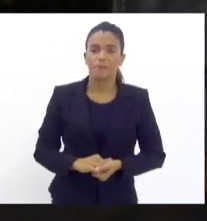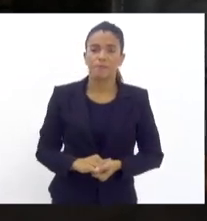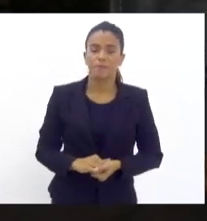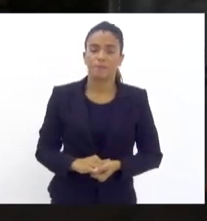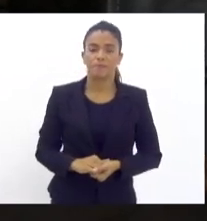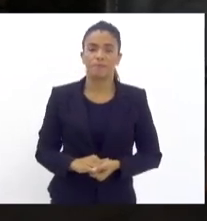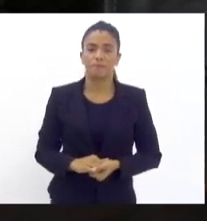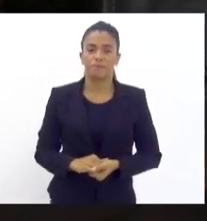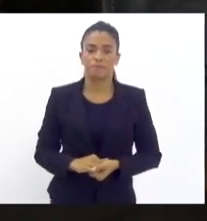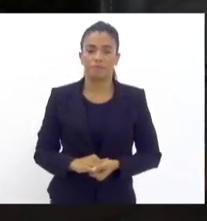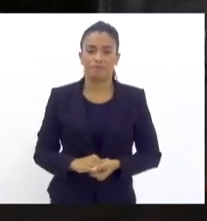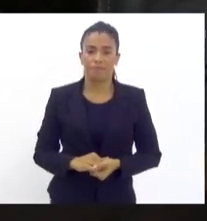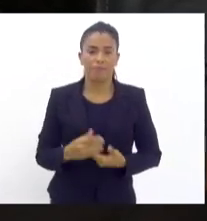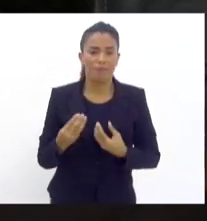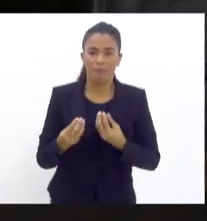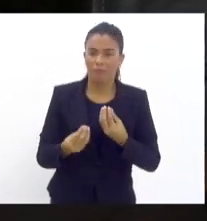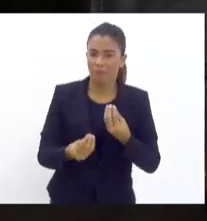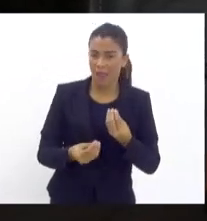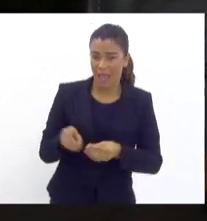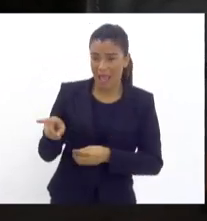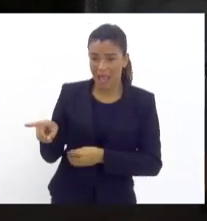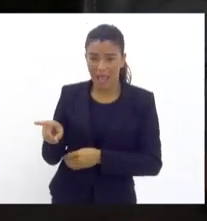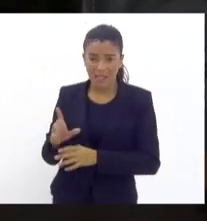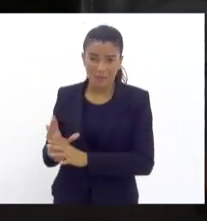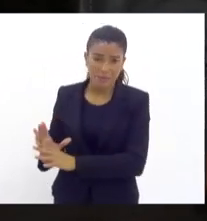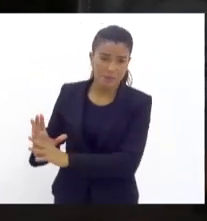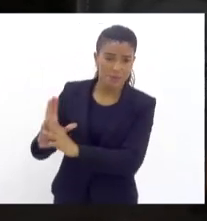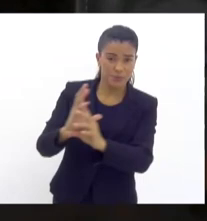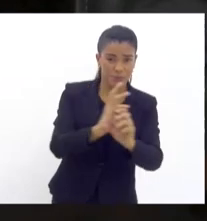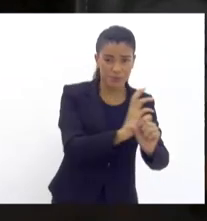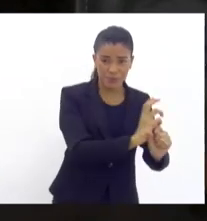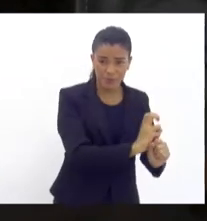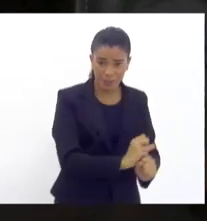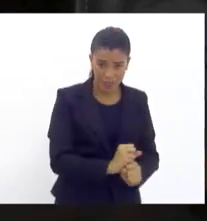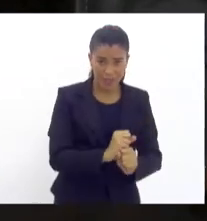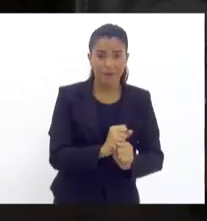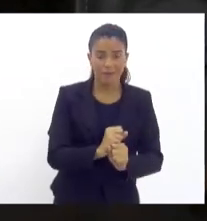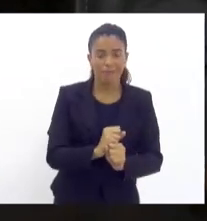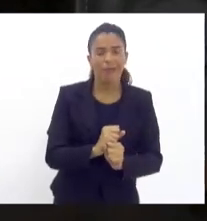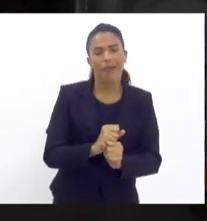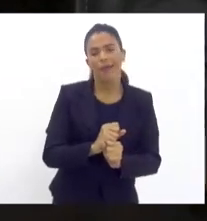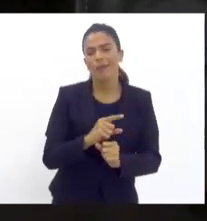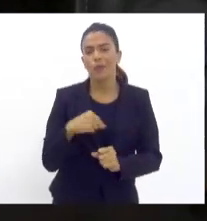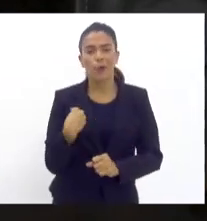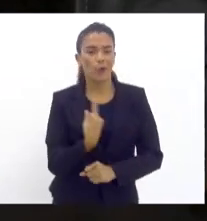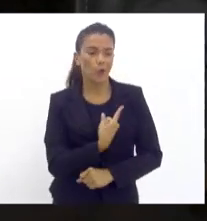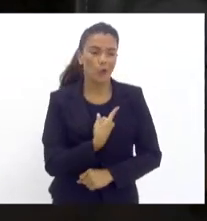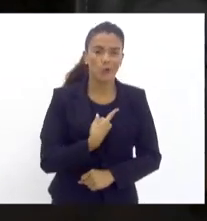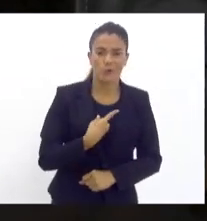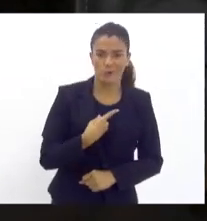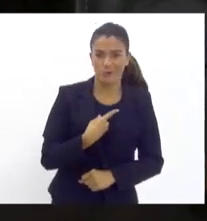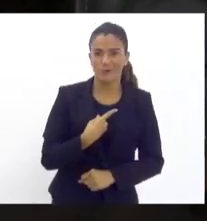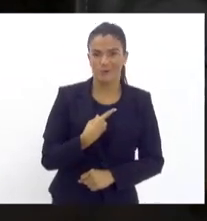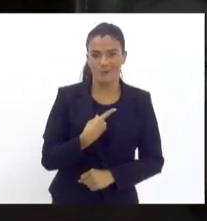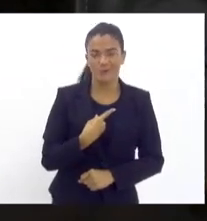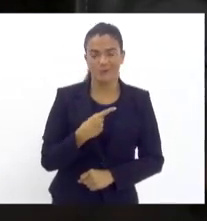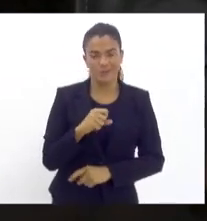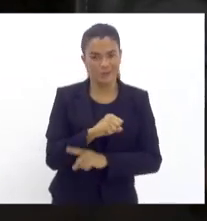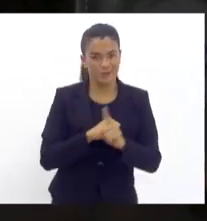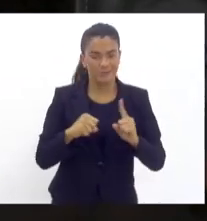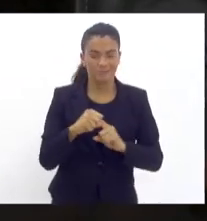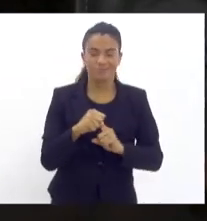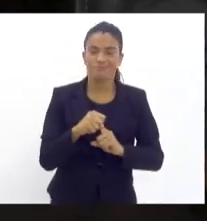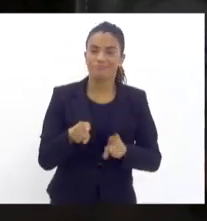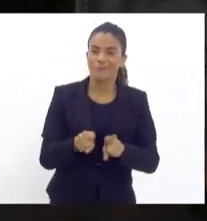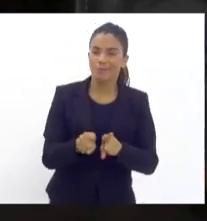A conta dessa insegurança pública chega para todos, até para aqueles que lutam